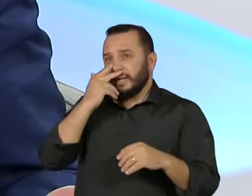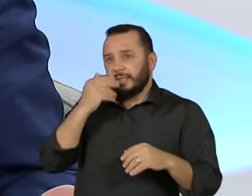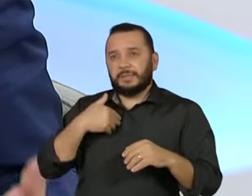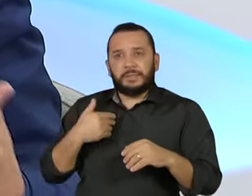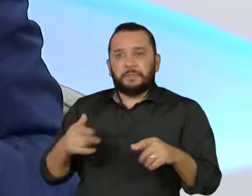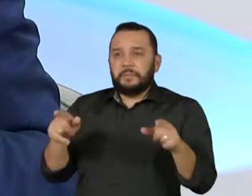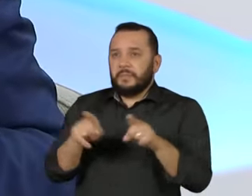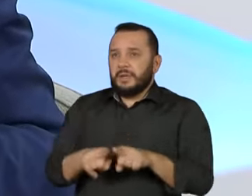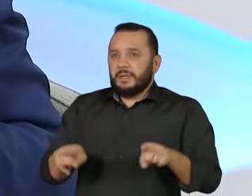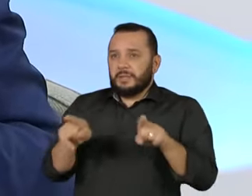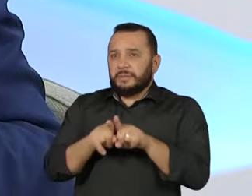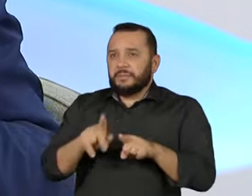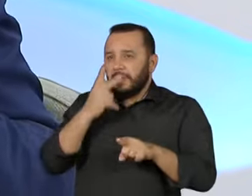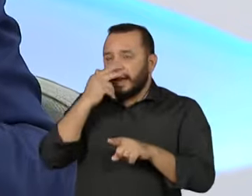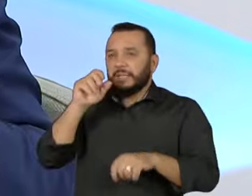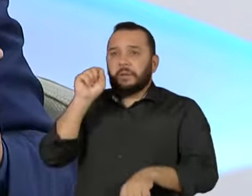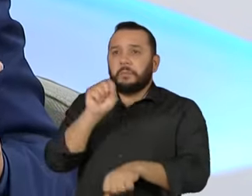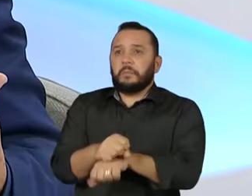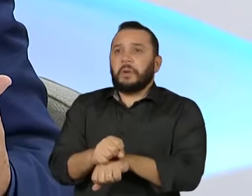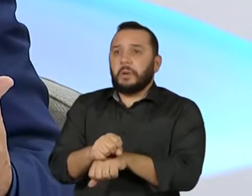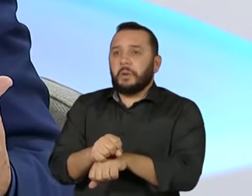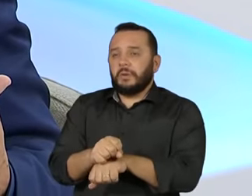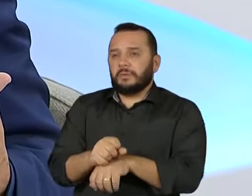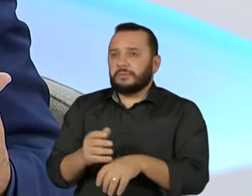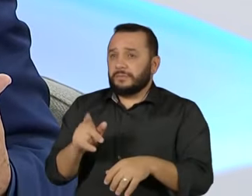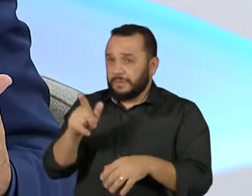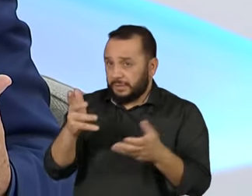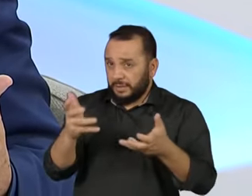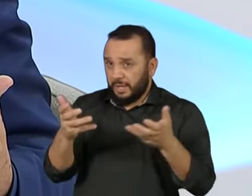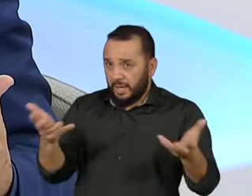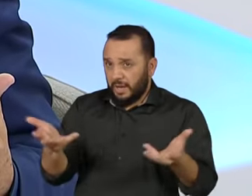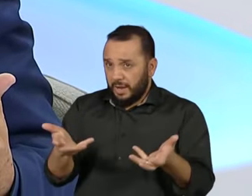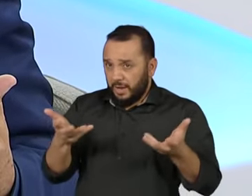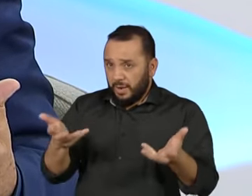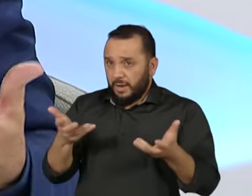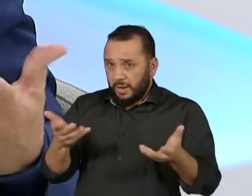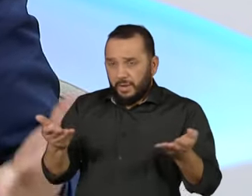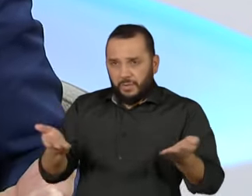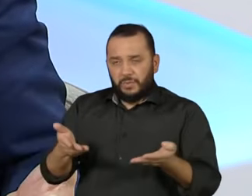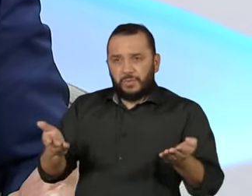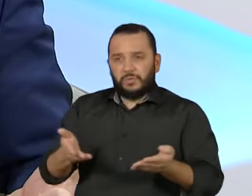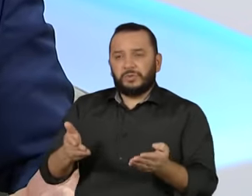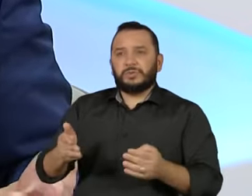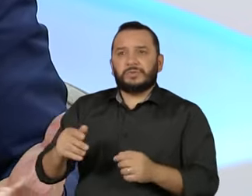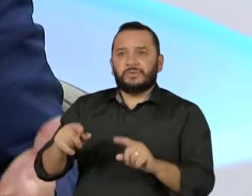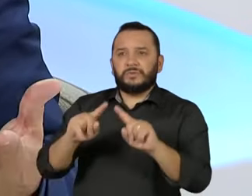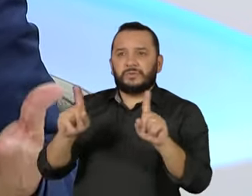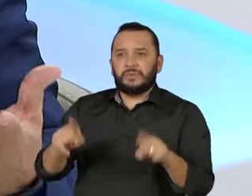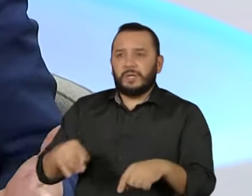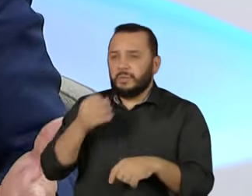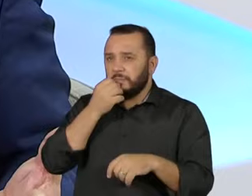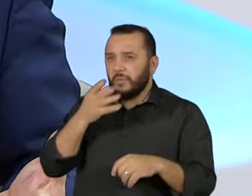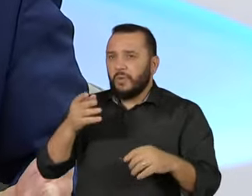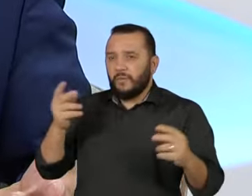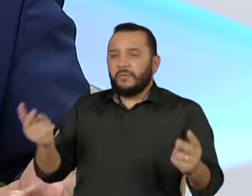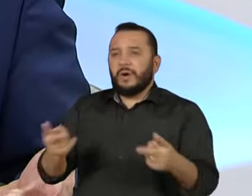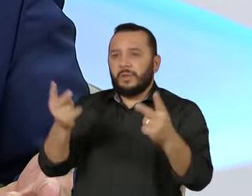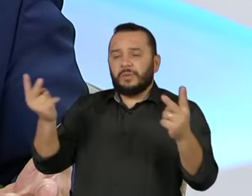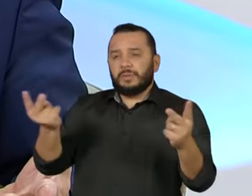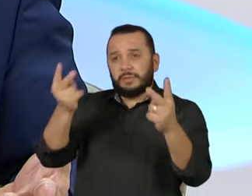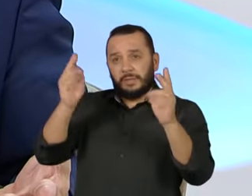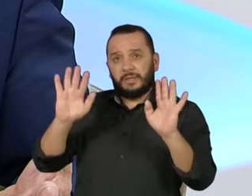Se você quiser hoje valorizar um funcionário, um bom funcionário, você não tem instrumentos,